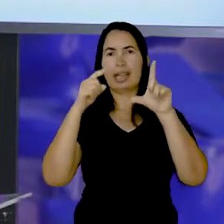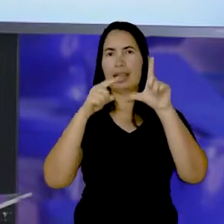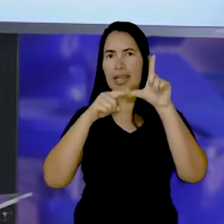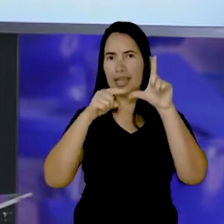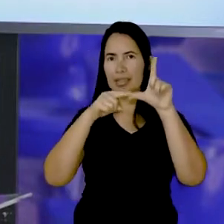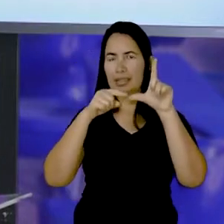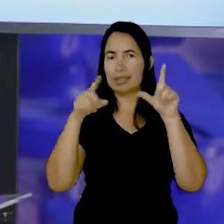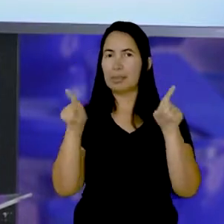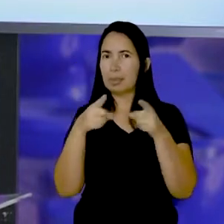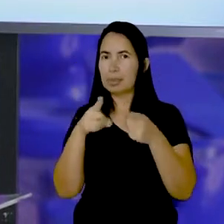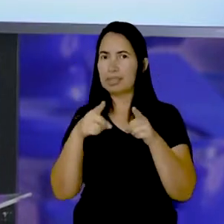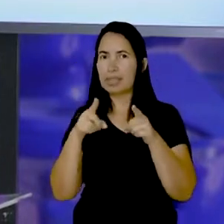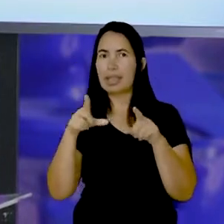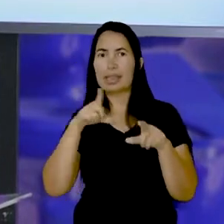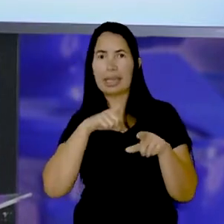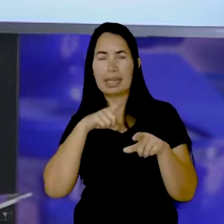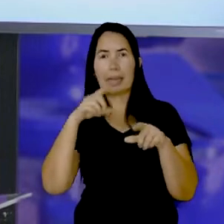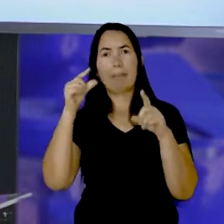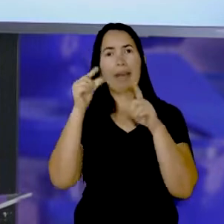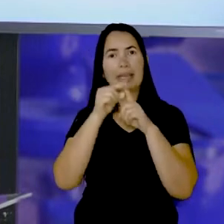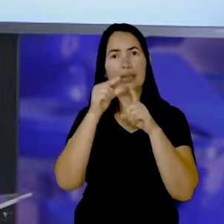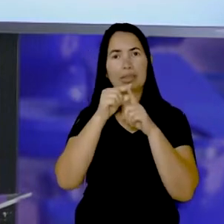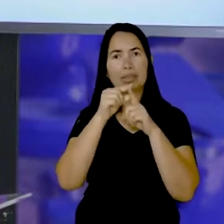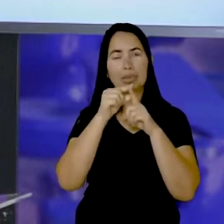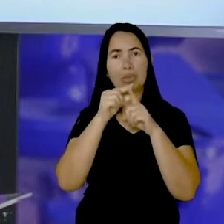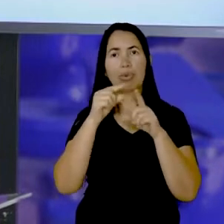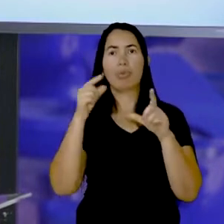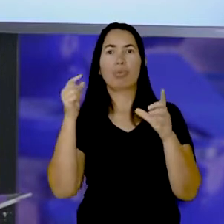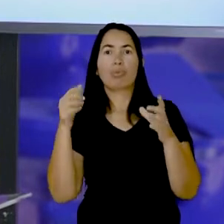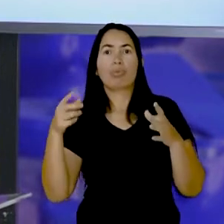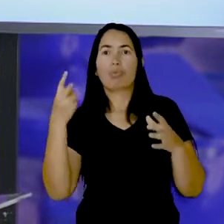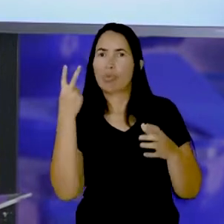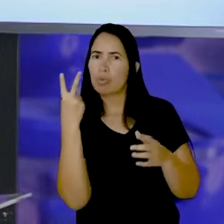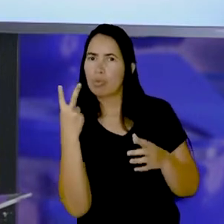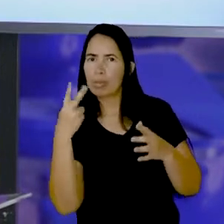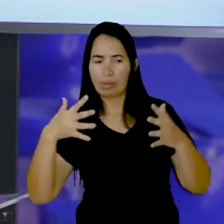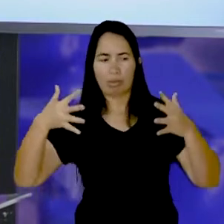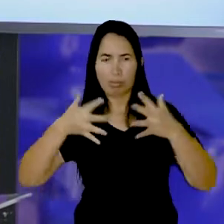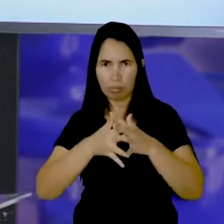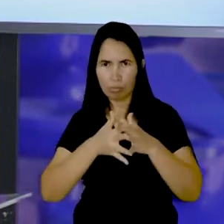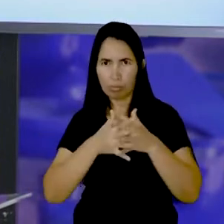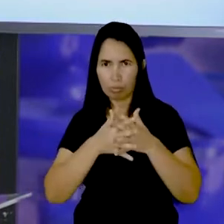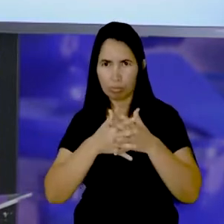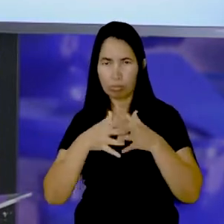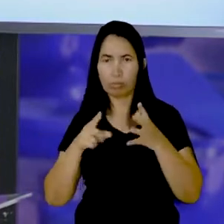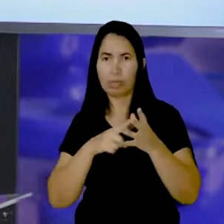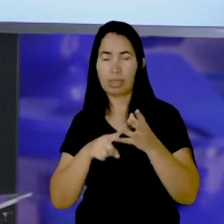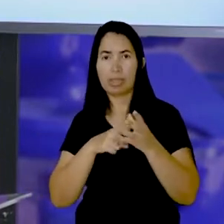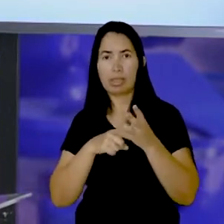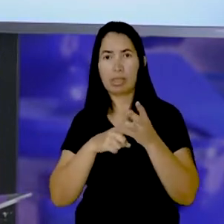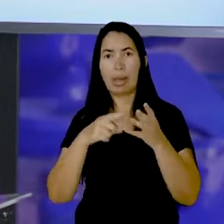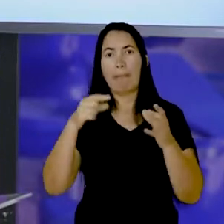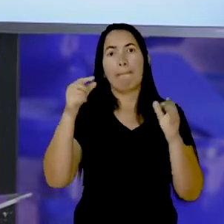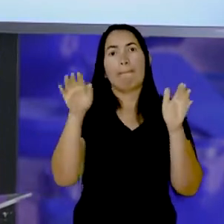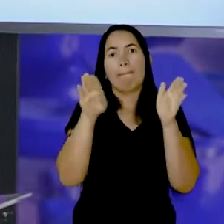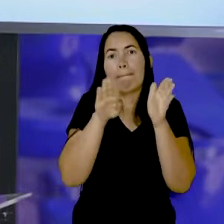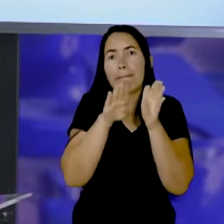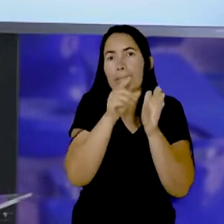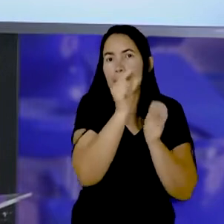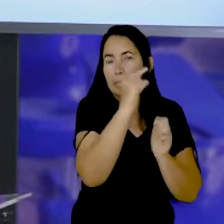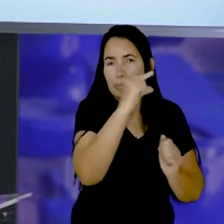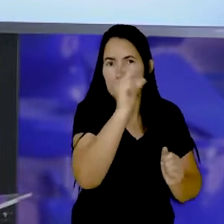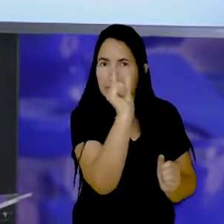Tem algumas palavras Com duas consoantes Na mesma sílaba Veja aqui alguns exemplos Aqui eu tenho uma palavra